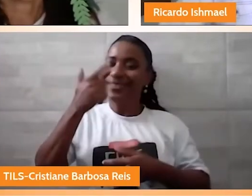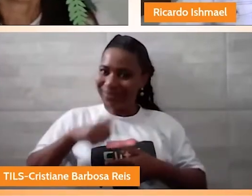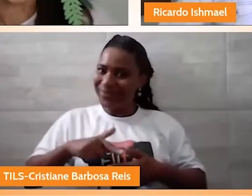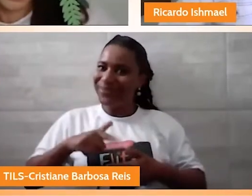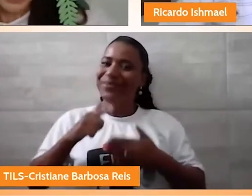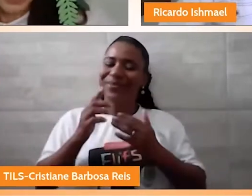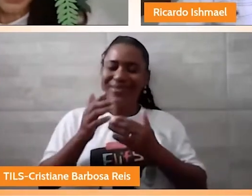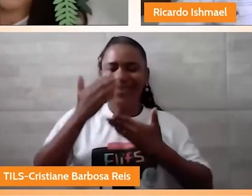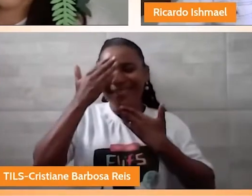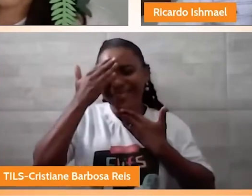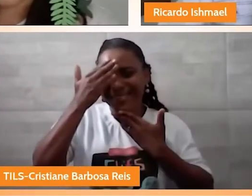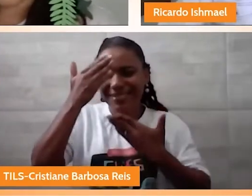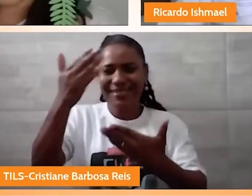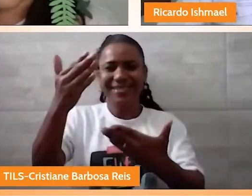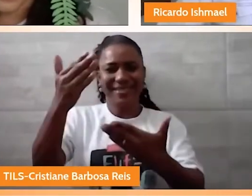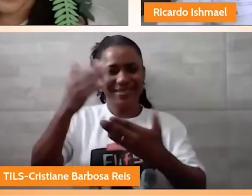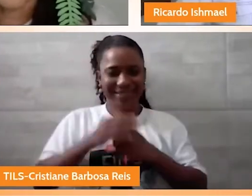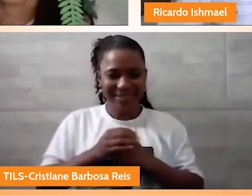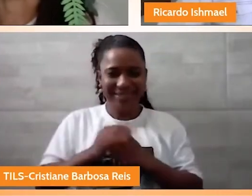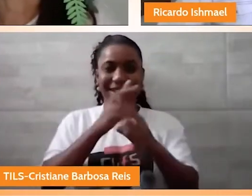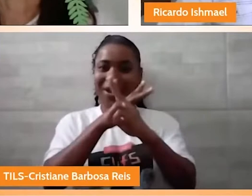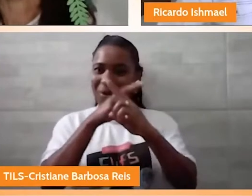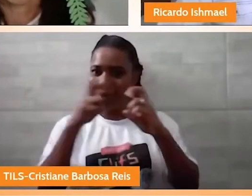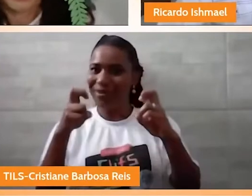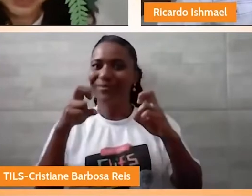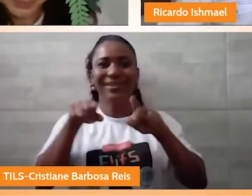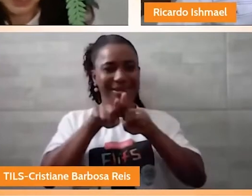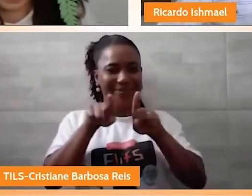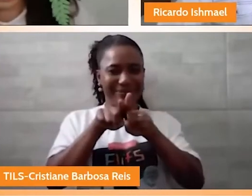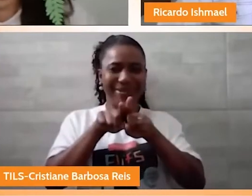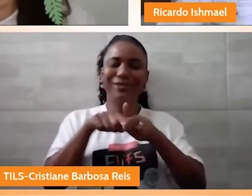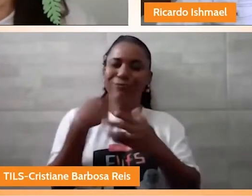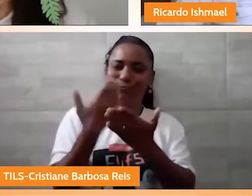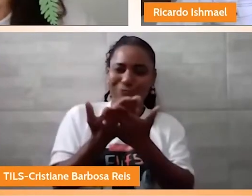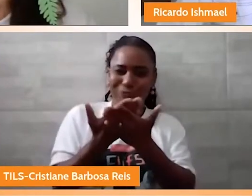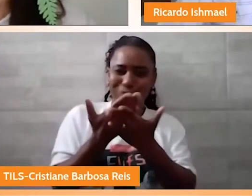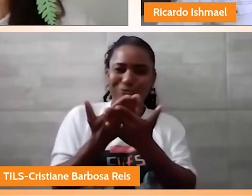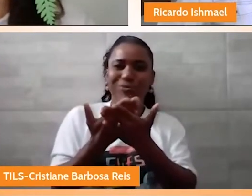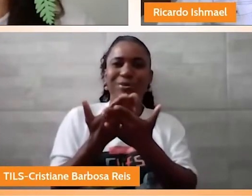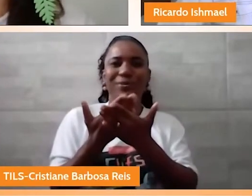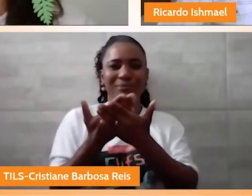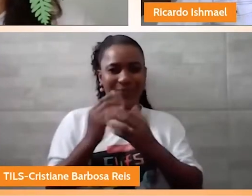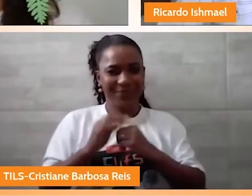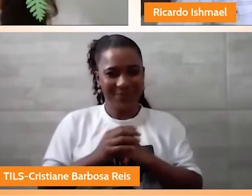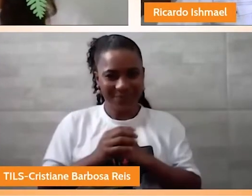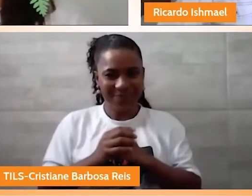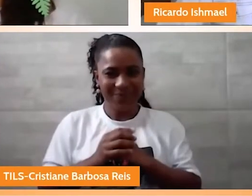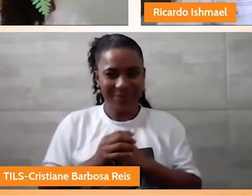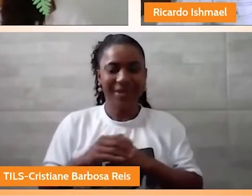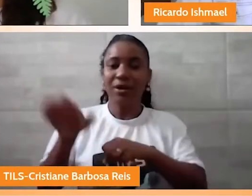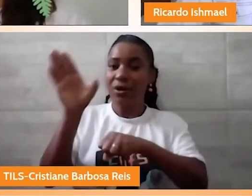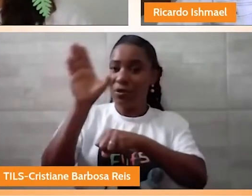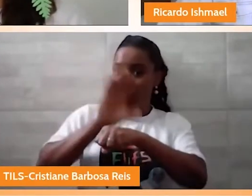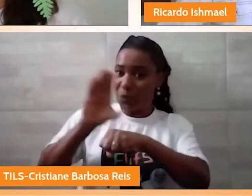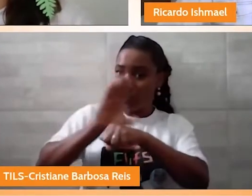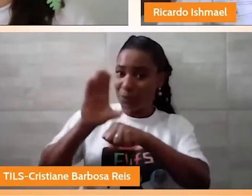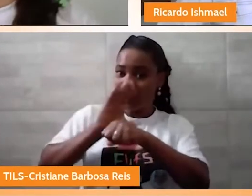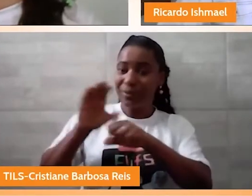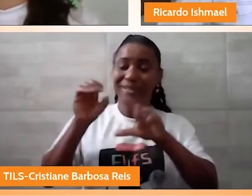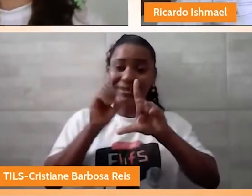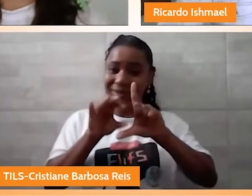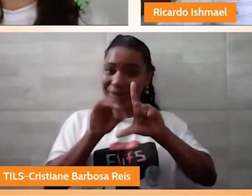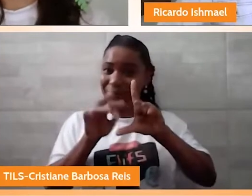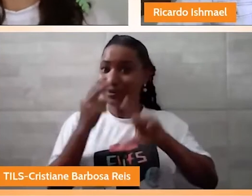a Flifes, a UEPES, que é a minha casa, né? Embora eu não tenha me formado no curso de Licenciatura História,